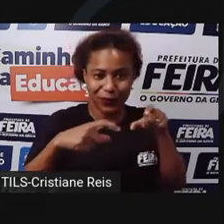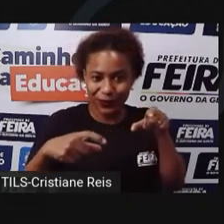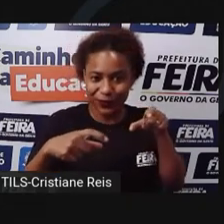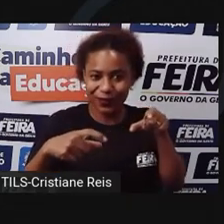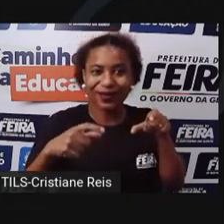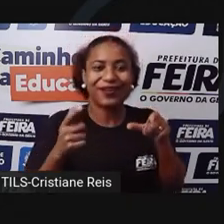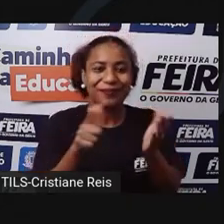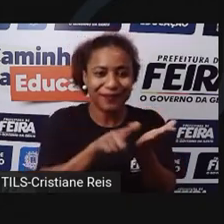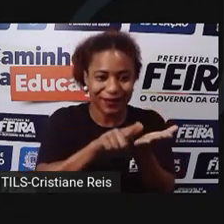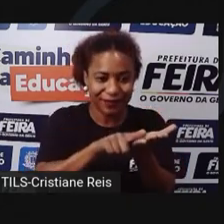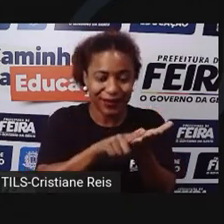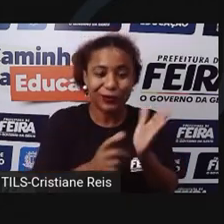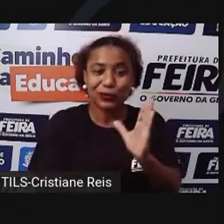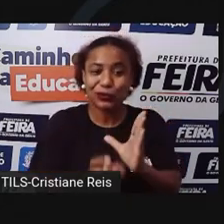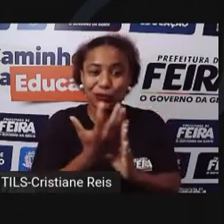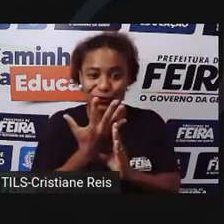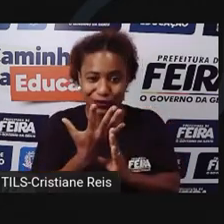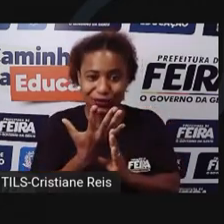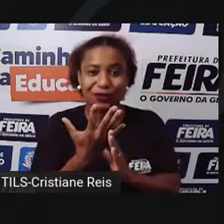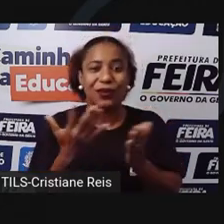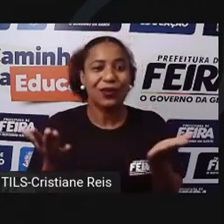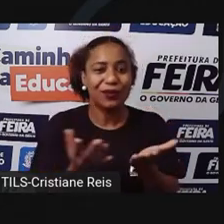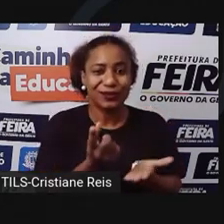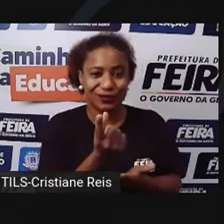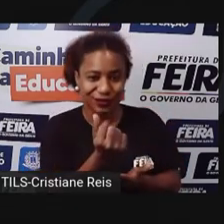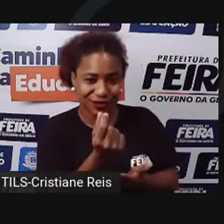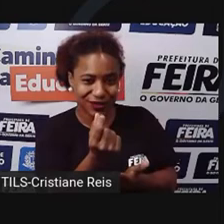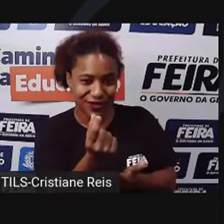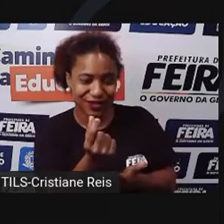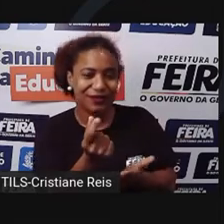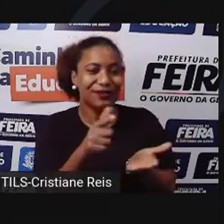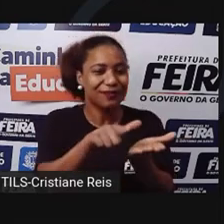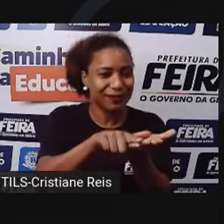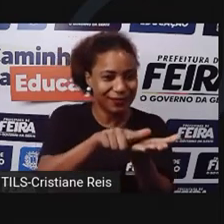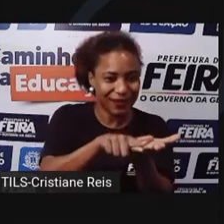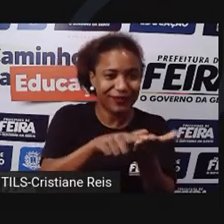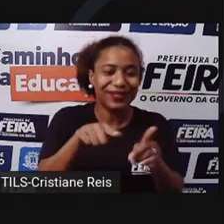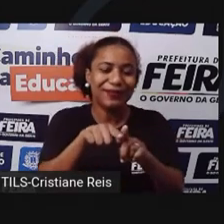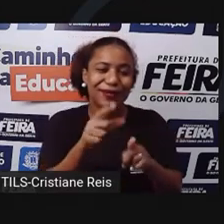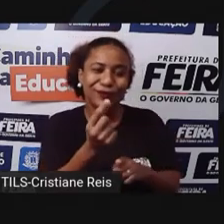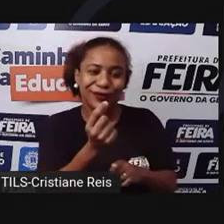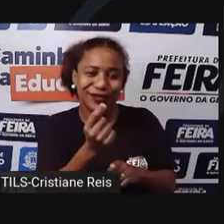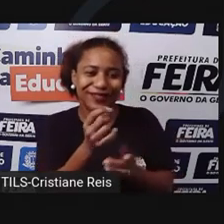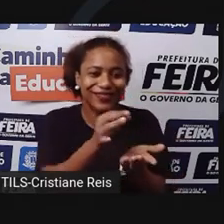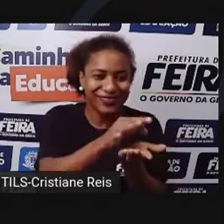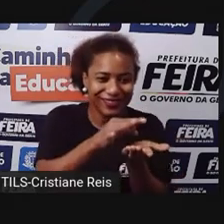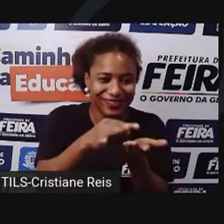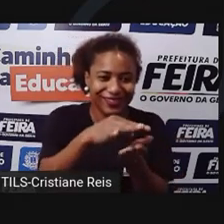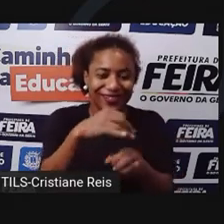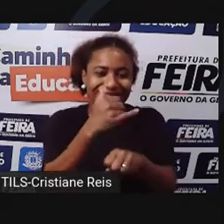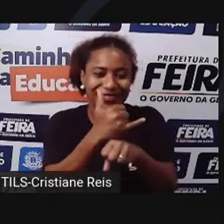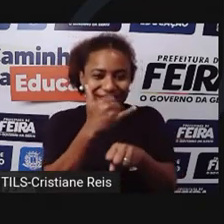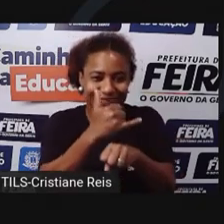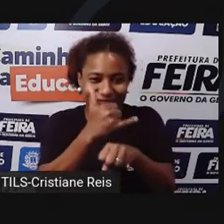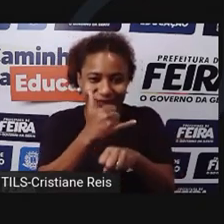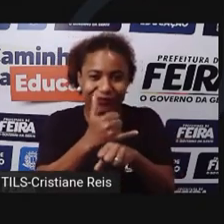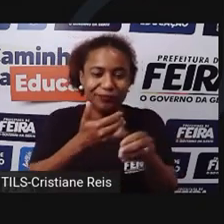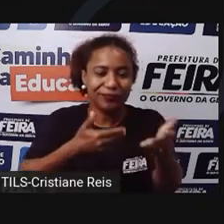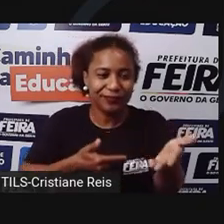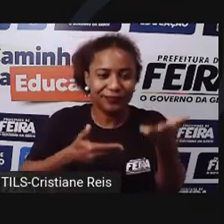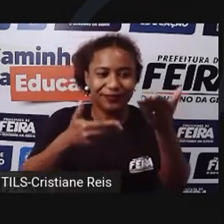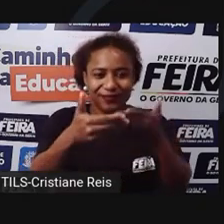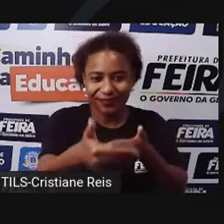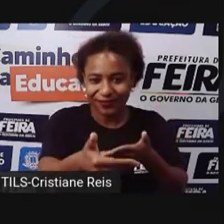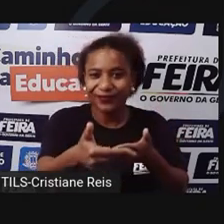E até hoje Usamos o dinheiro De papel e metal Quando compramos Alguma coisa Estamos dando algo Em troca Por isso É